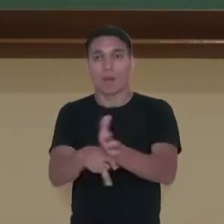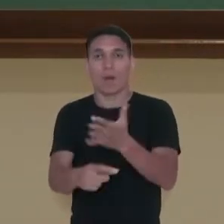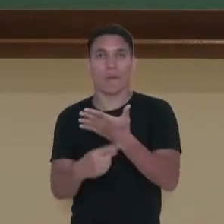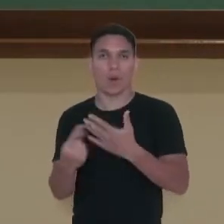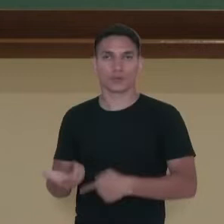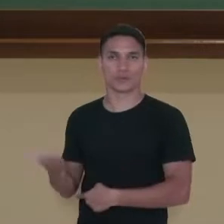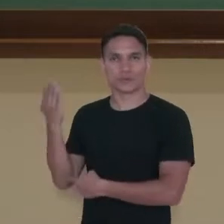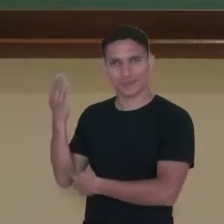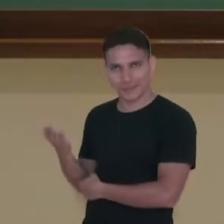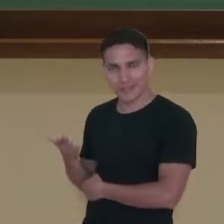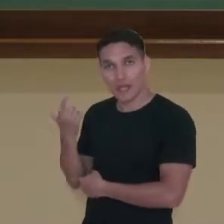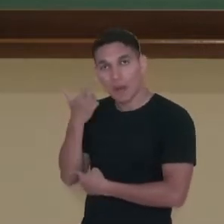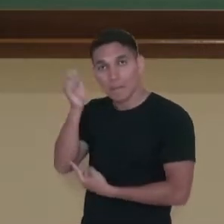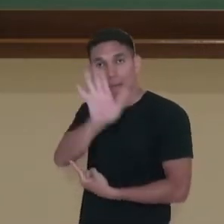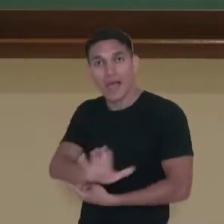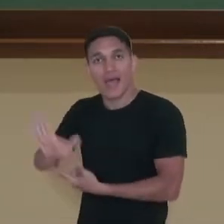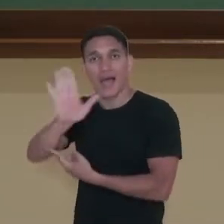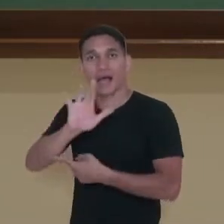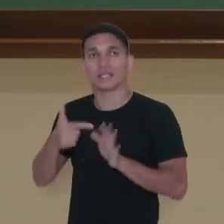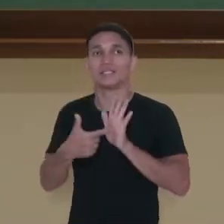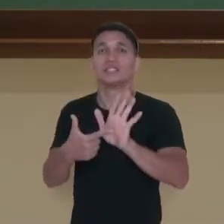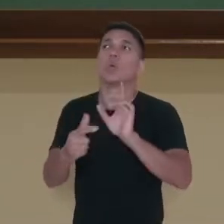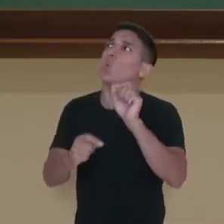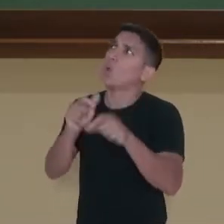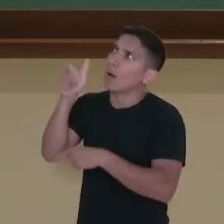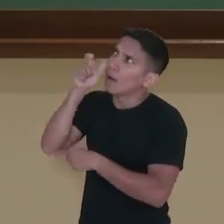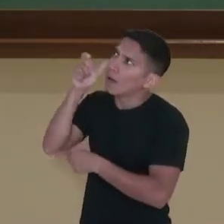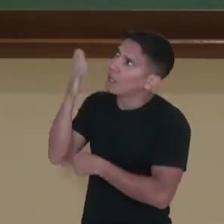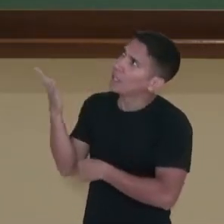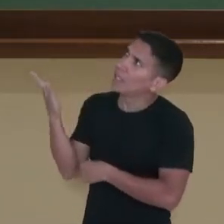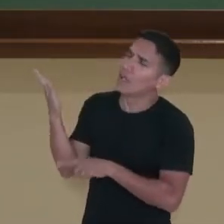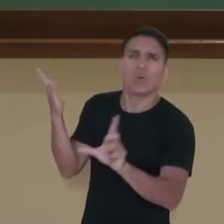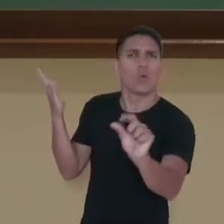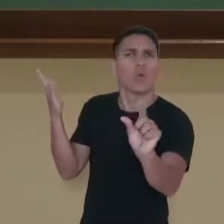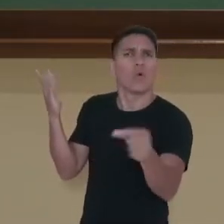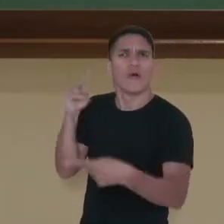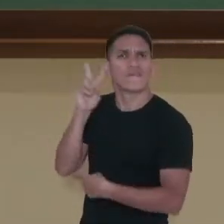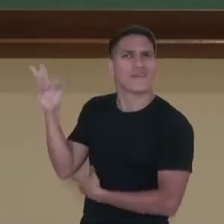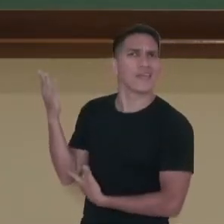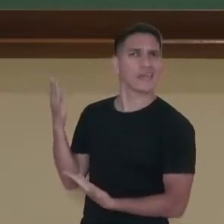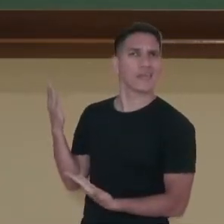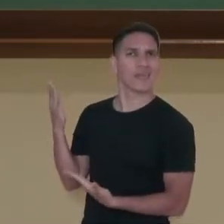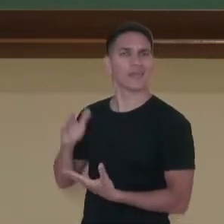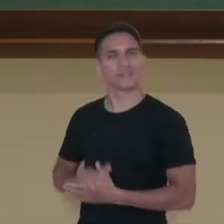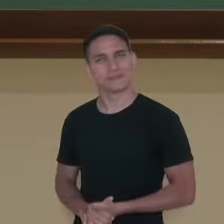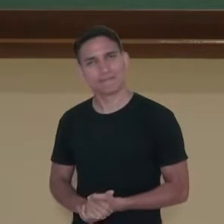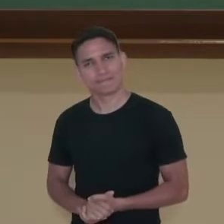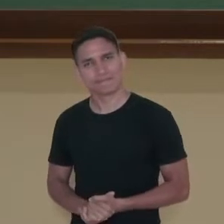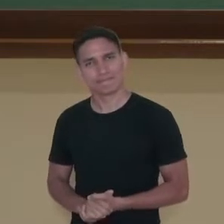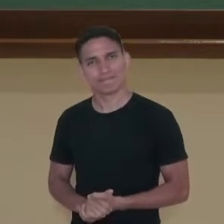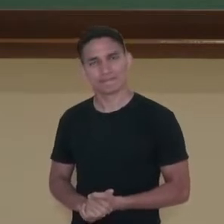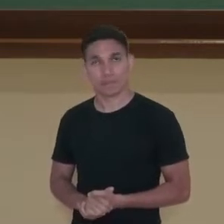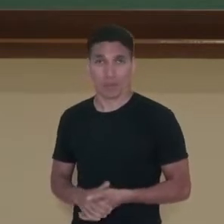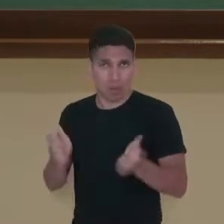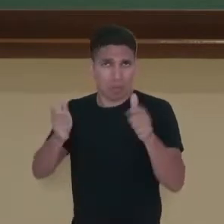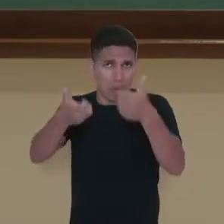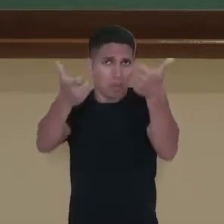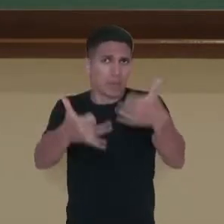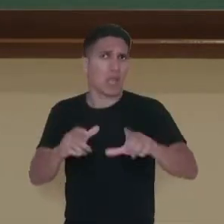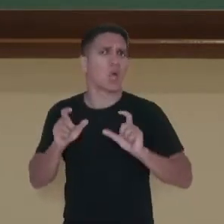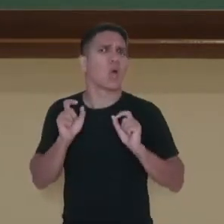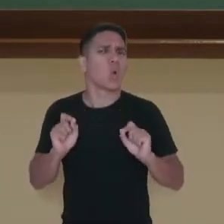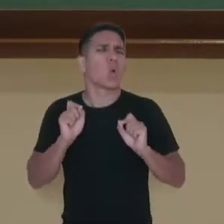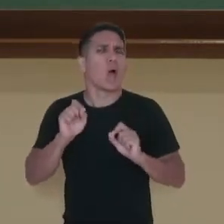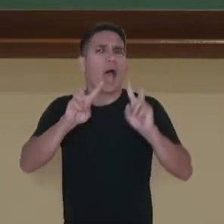dêem uma olhada na imagem ao lado e observem o que vocês estão vendo, o que é possível dizer sobre a